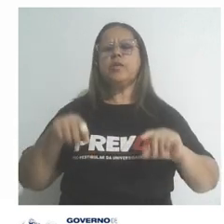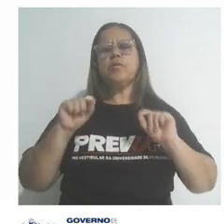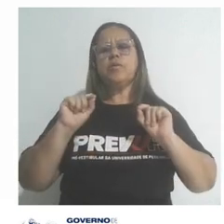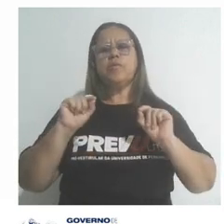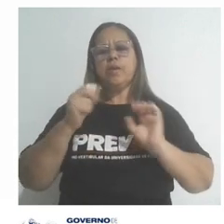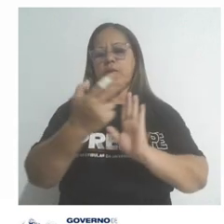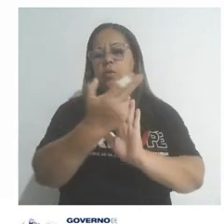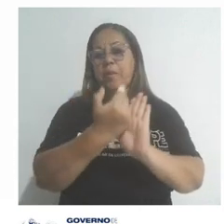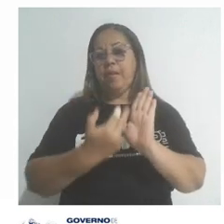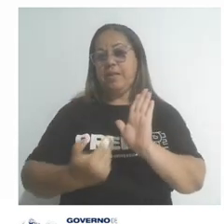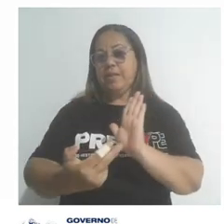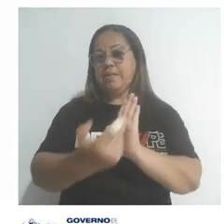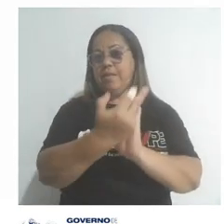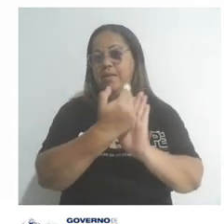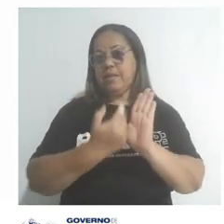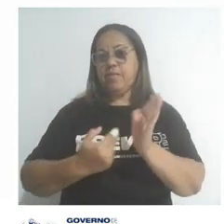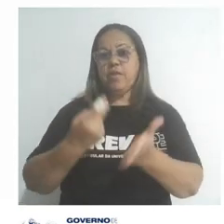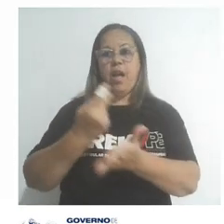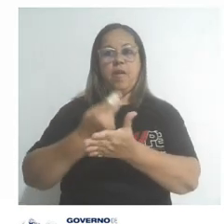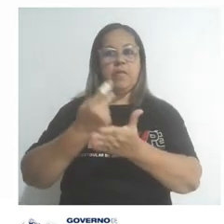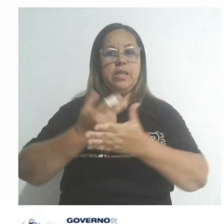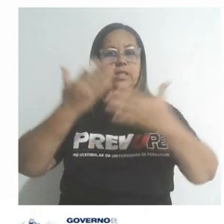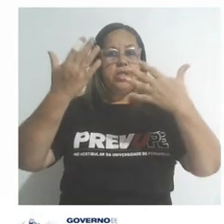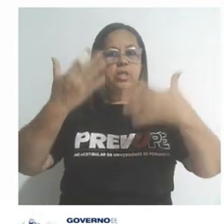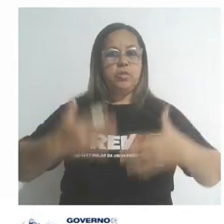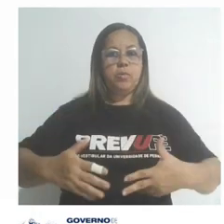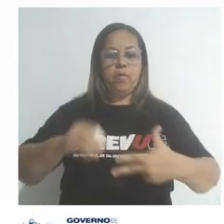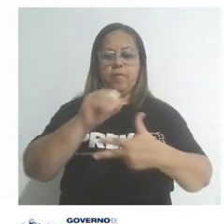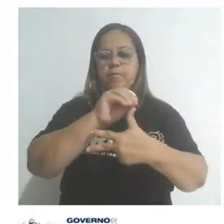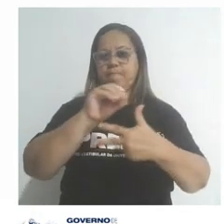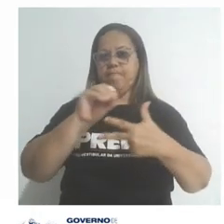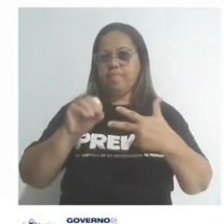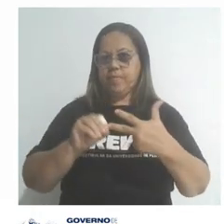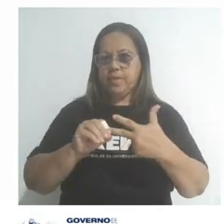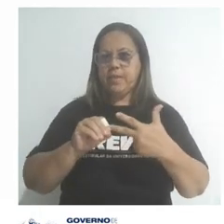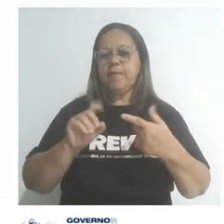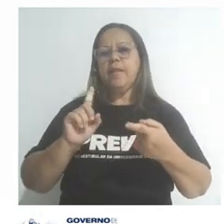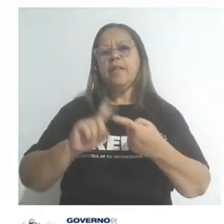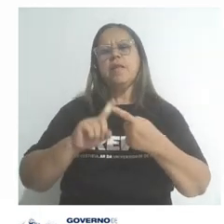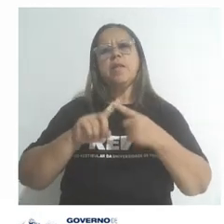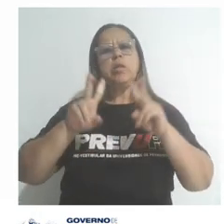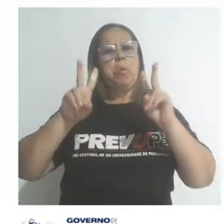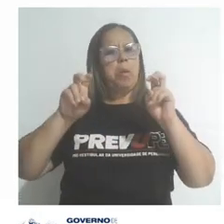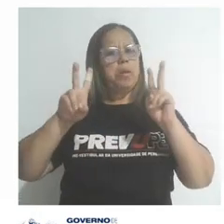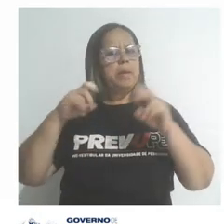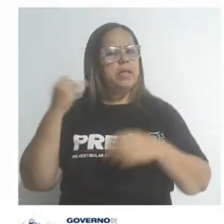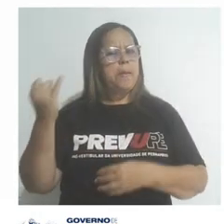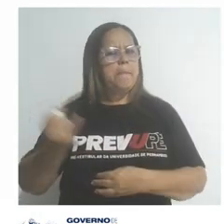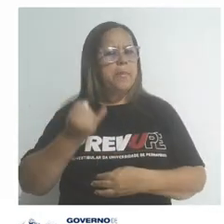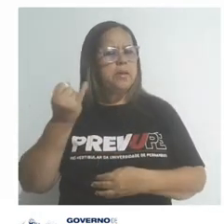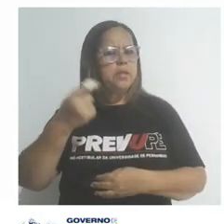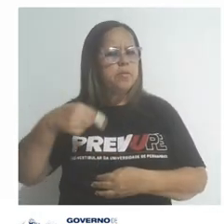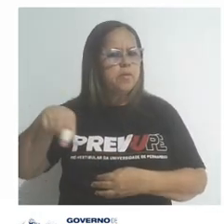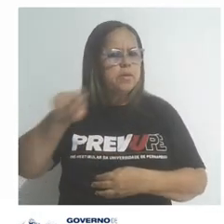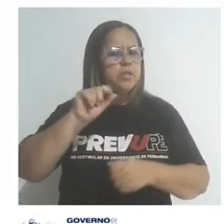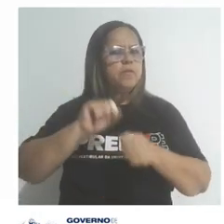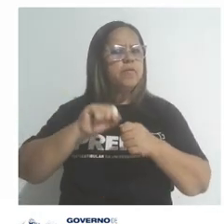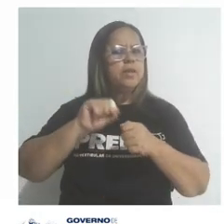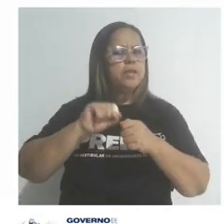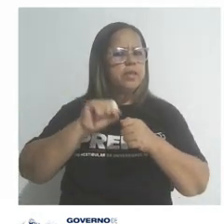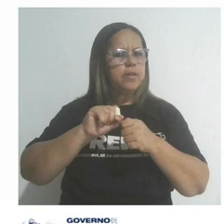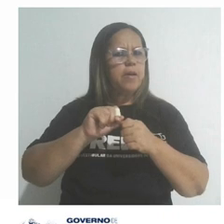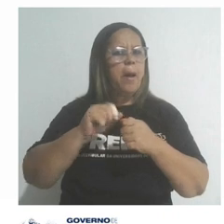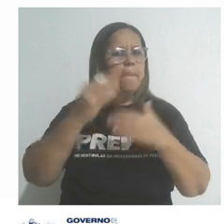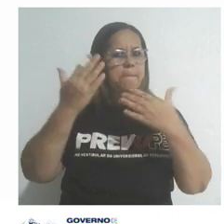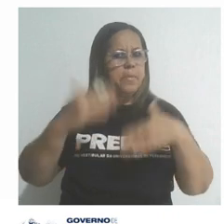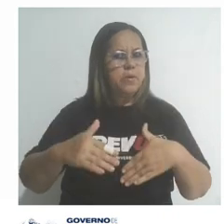esse esquema aí, está muito comum nas questões aí do Enem, e com uma temática muito importante para vocês que vão prestar o Enem esse ano.